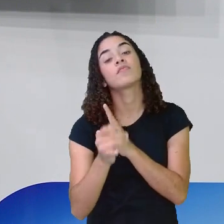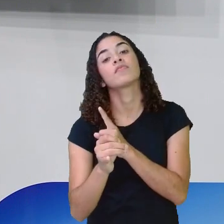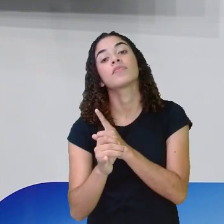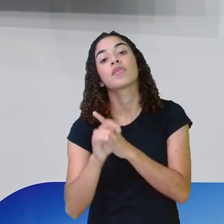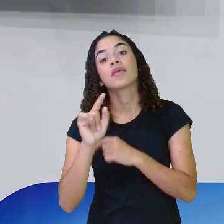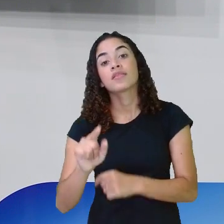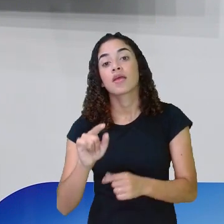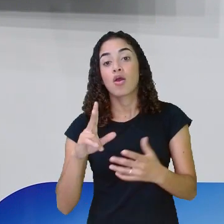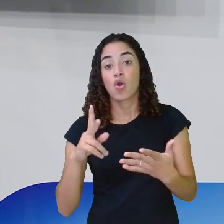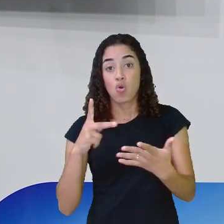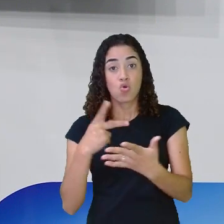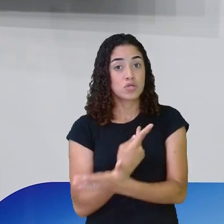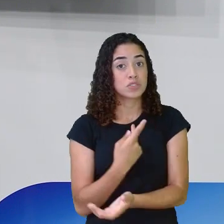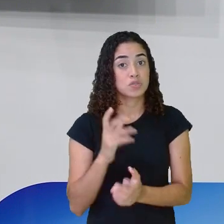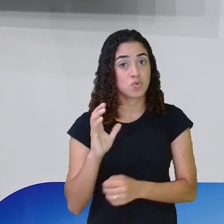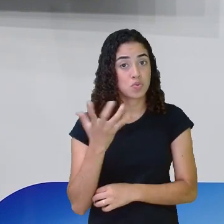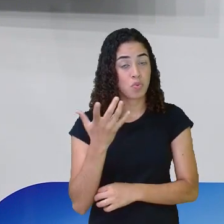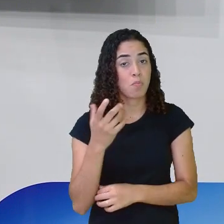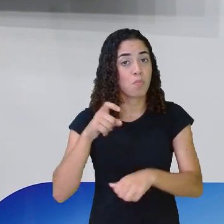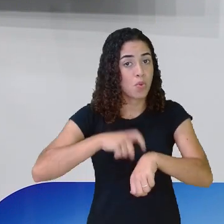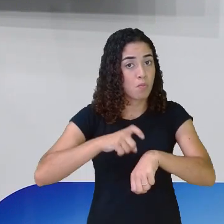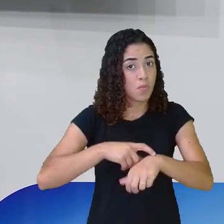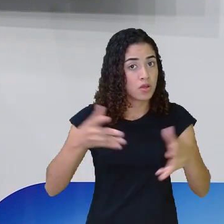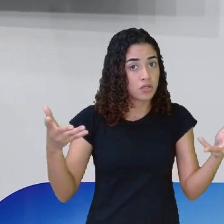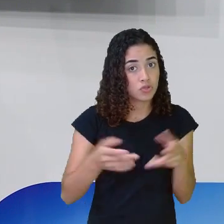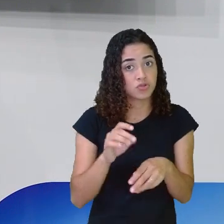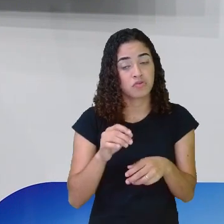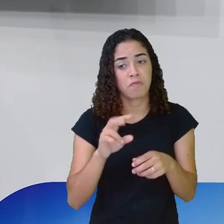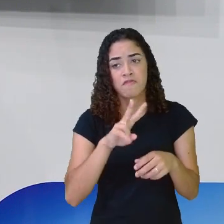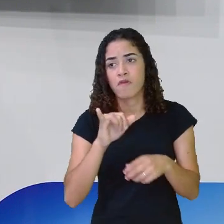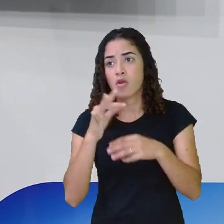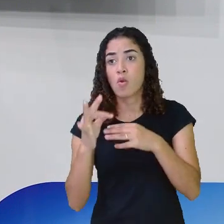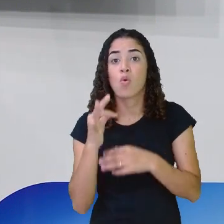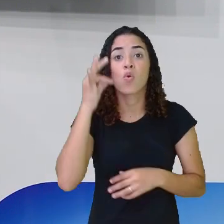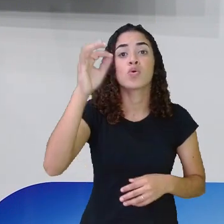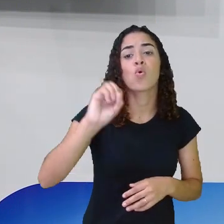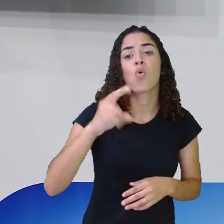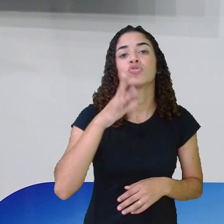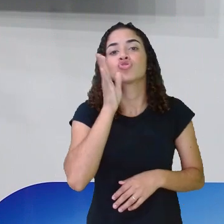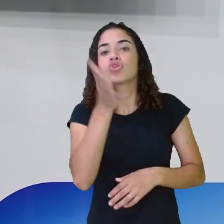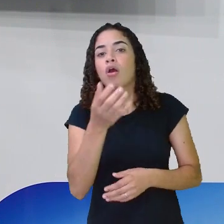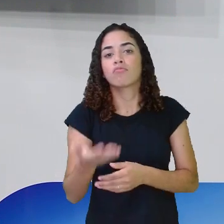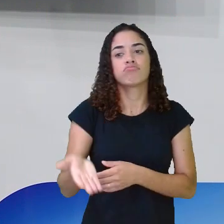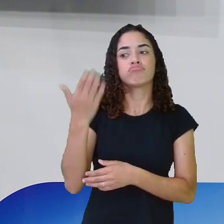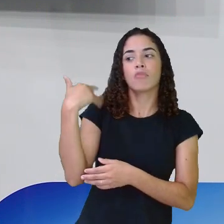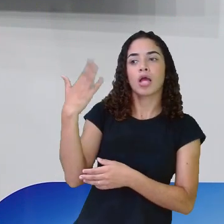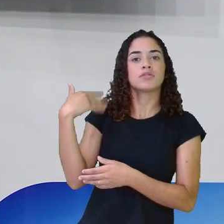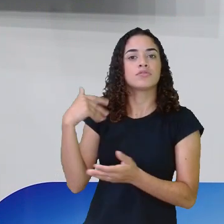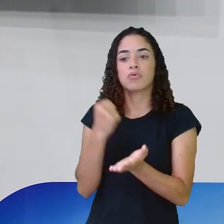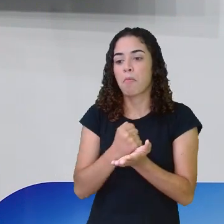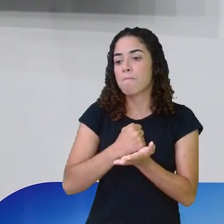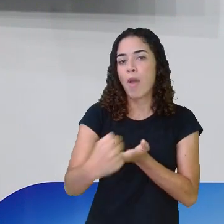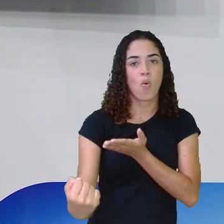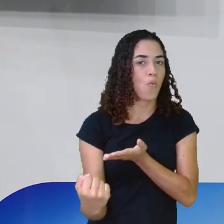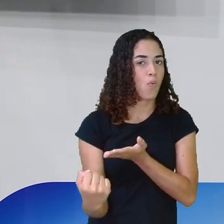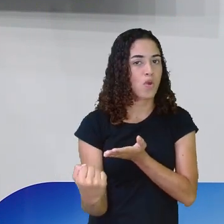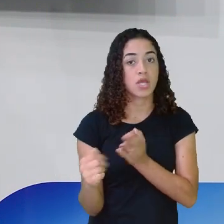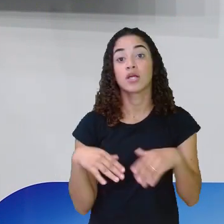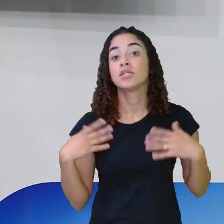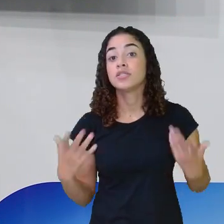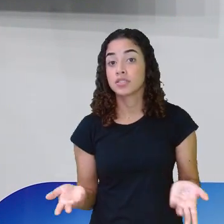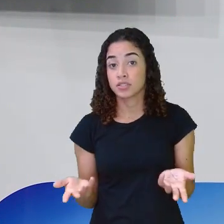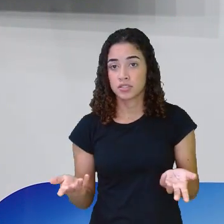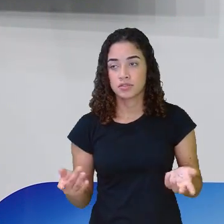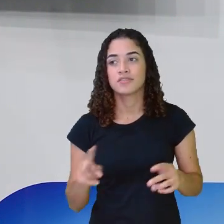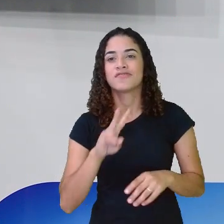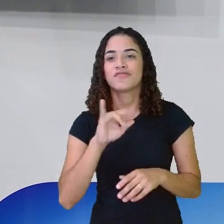aquilo que estava acontecendo no momento, aquilo iria acontecer ou já aconteceu. Se já aconteceu, você vai